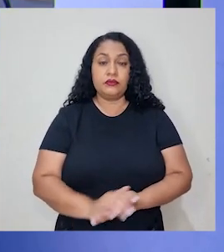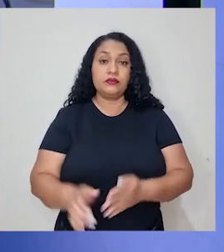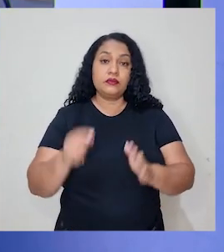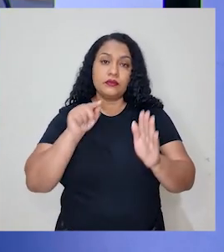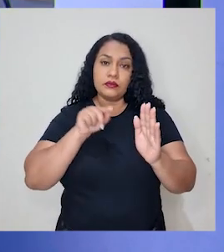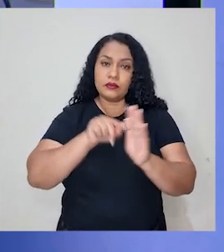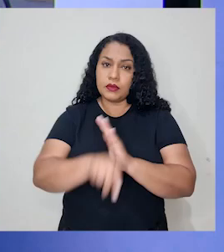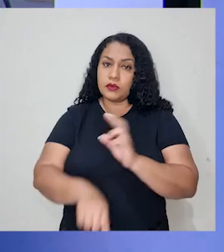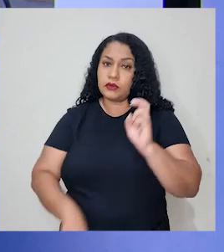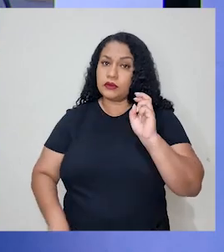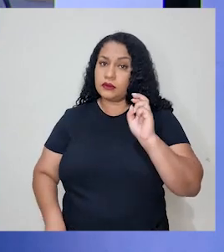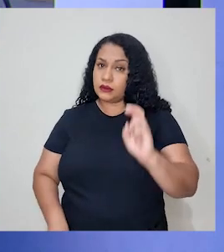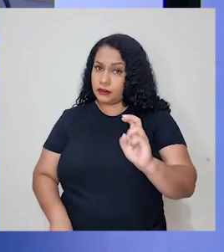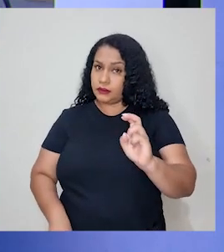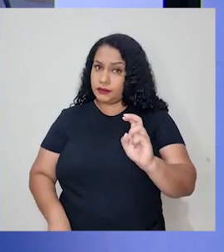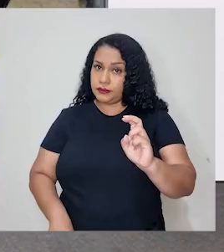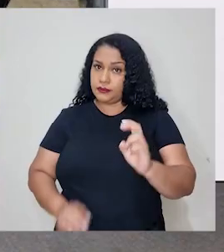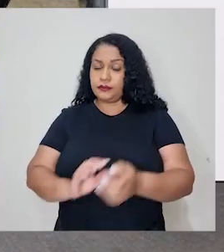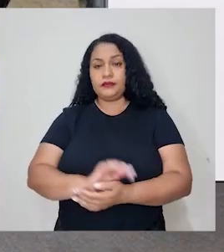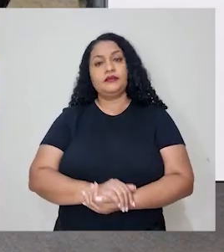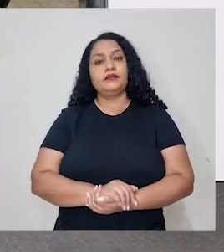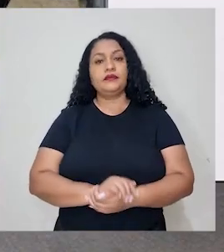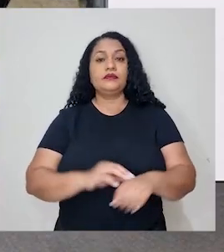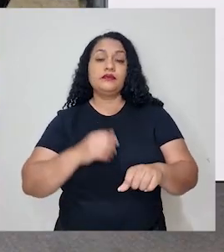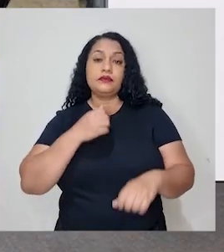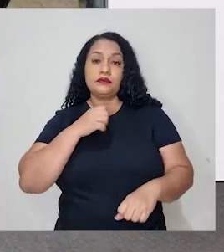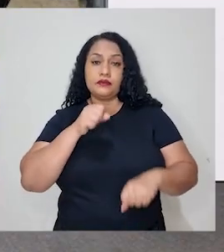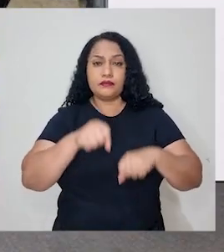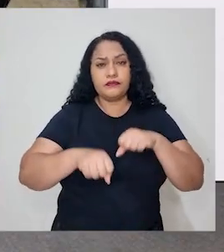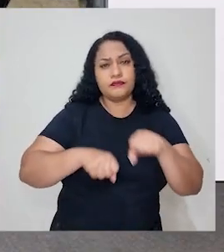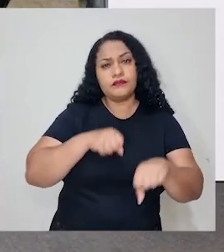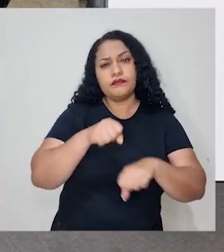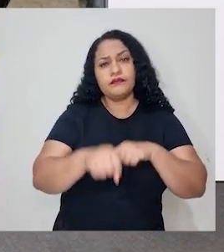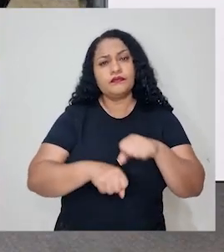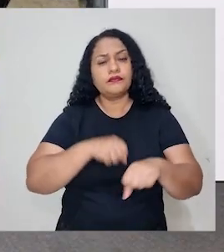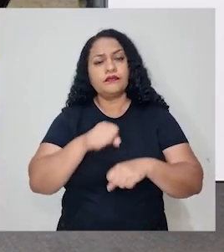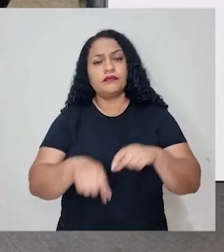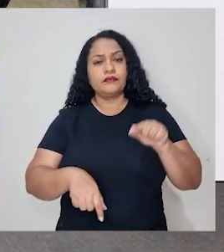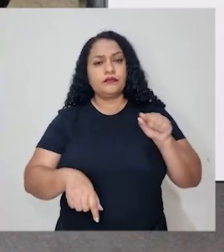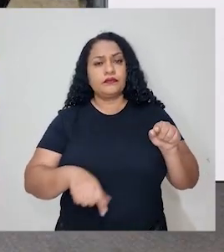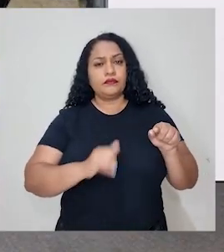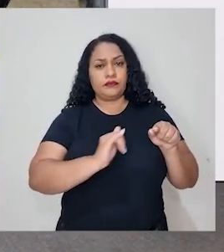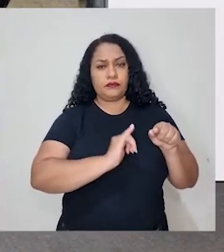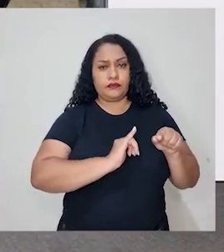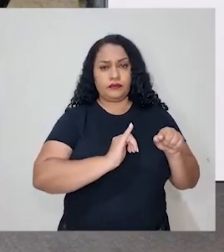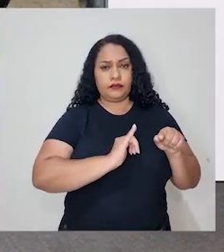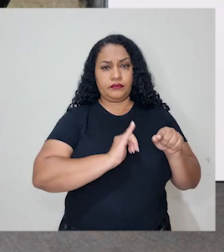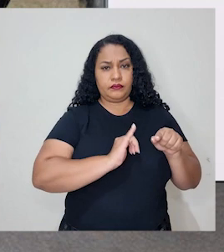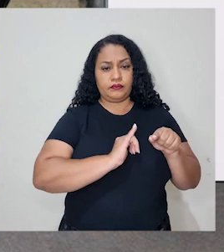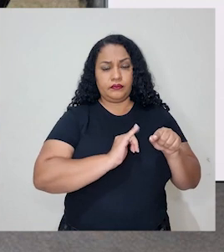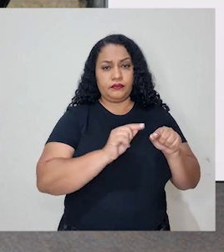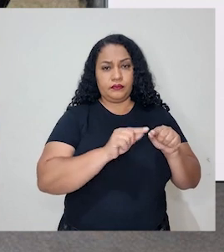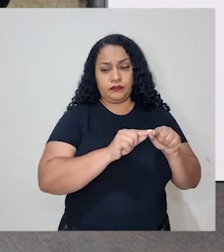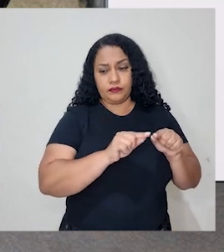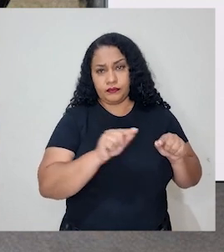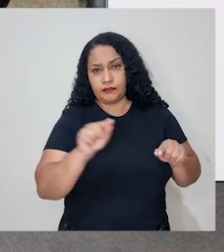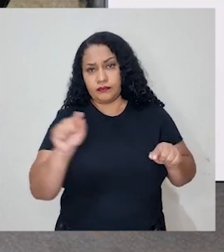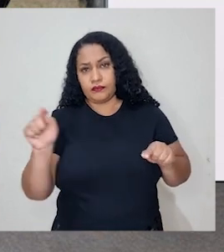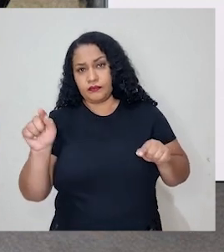Exercício 5. Um ciclista vai de Imperatriz para João Lisboa,